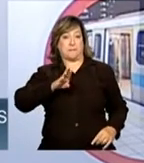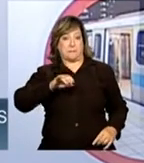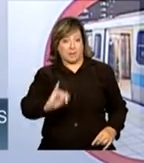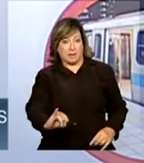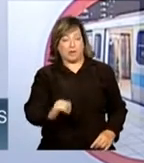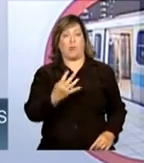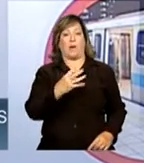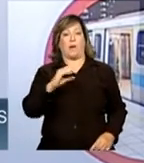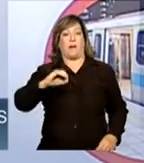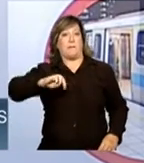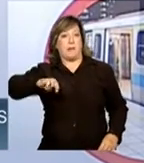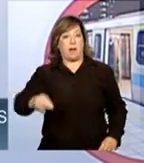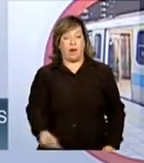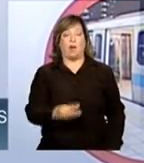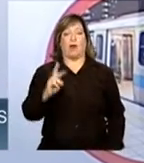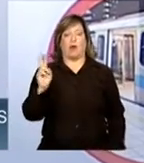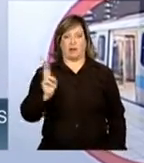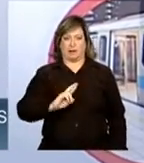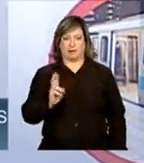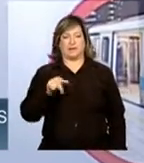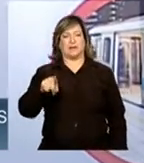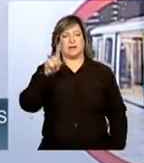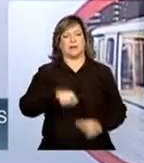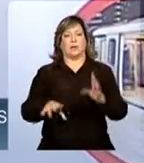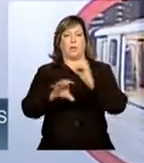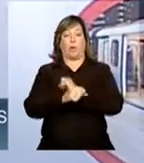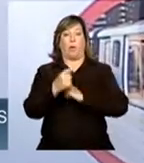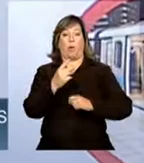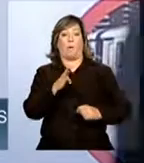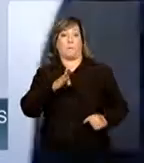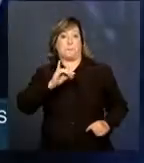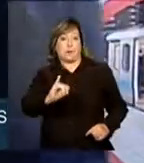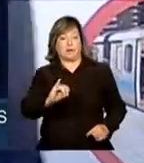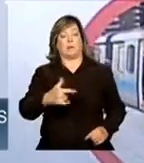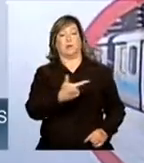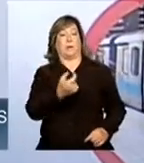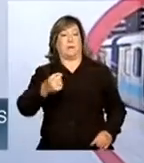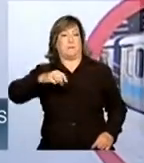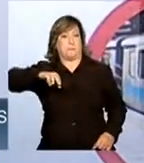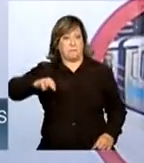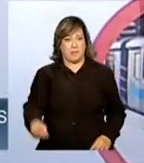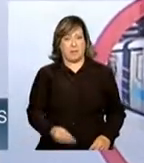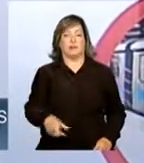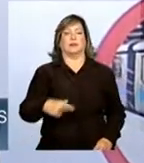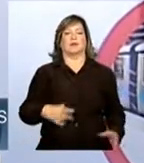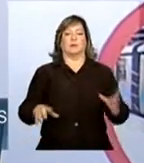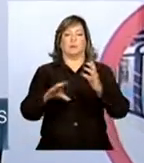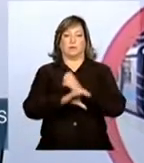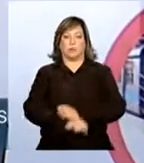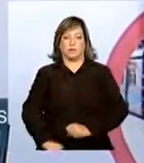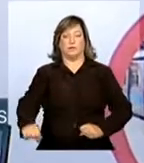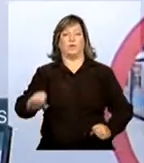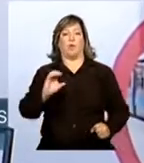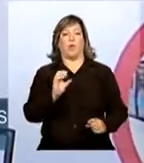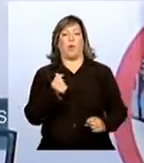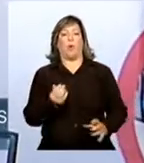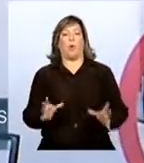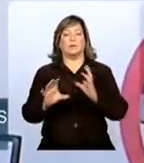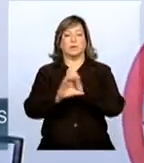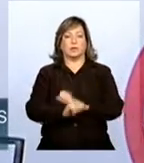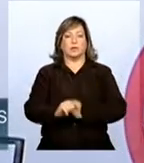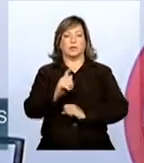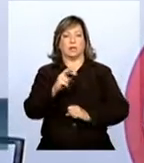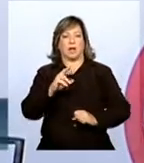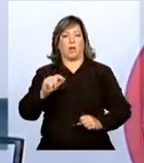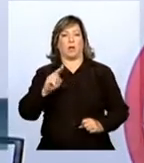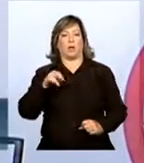milhões de reais. Desse total, 1 bilhão e 200 milhões vem do orçamento geral da União. Ao todo, o governo federal